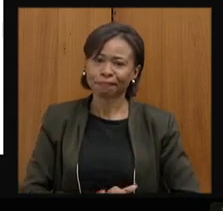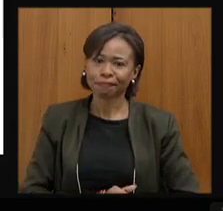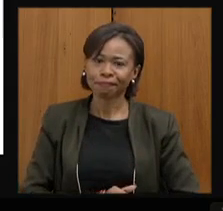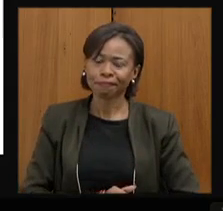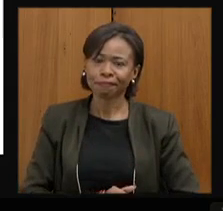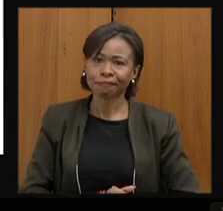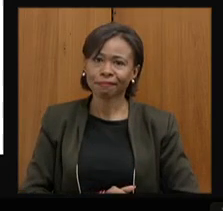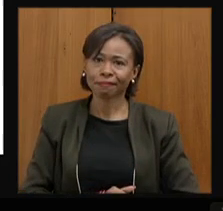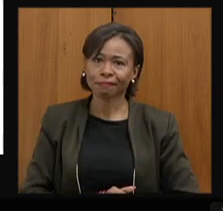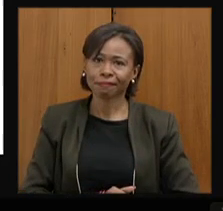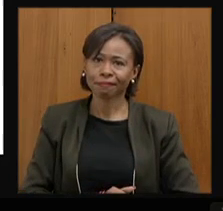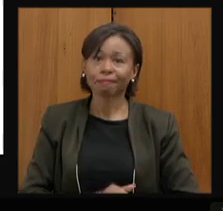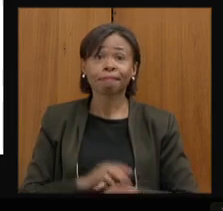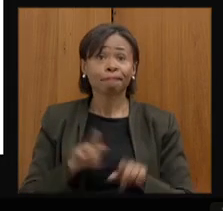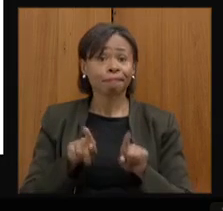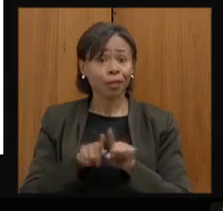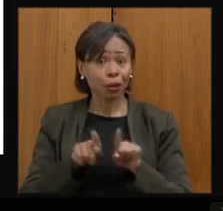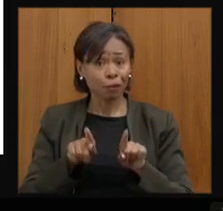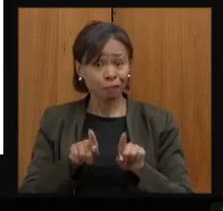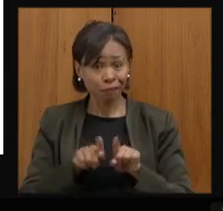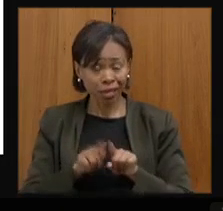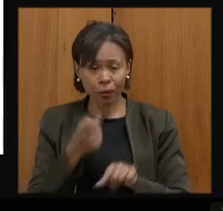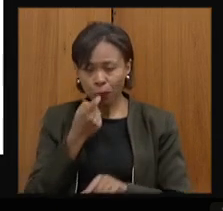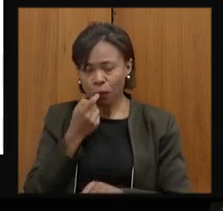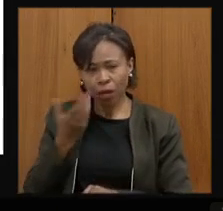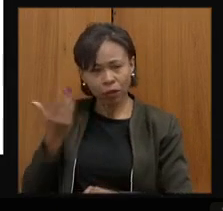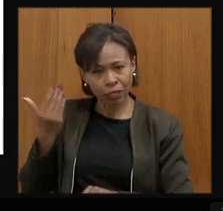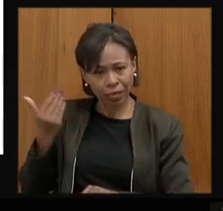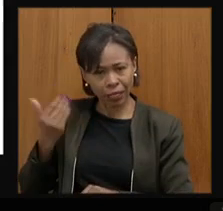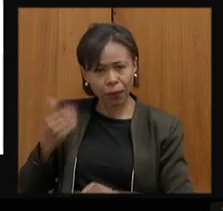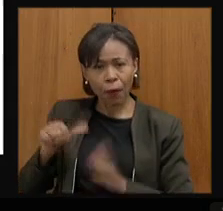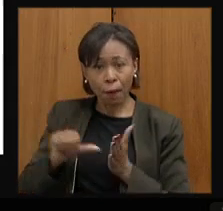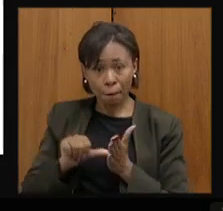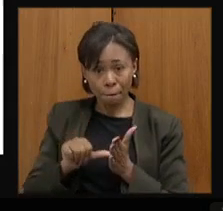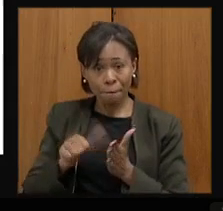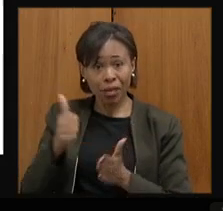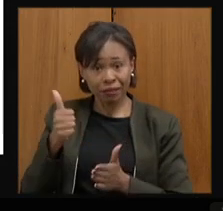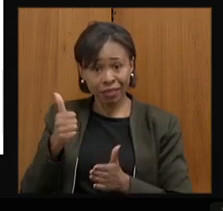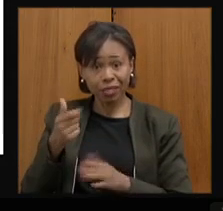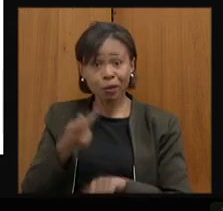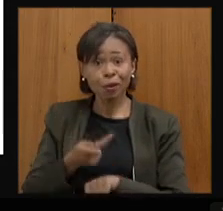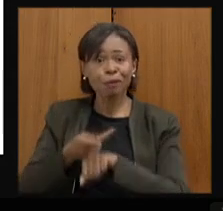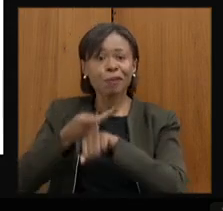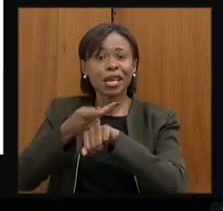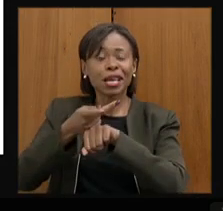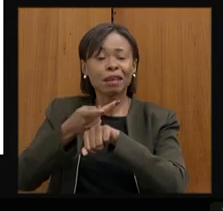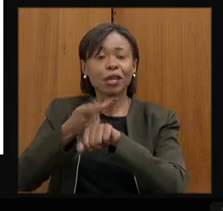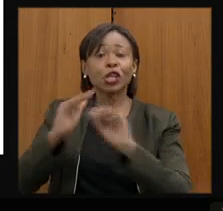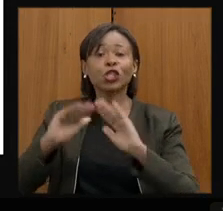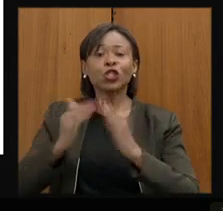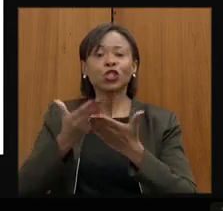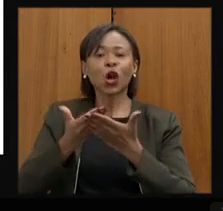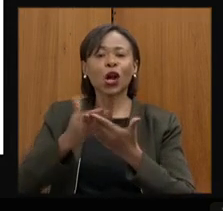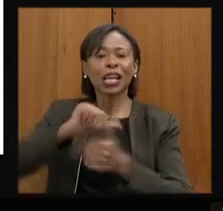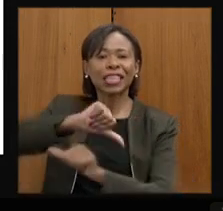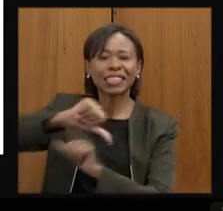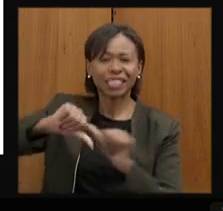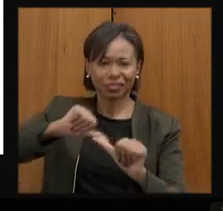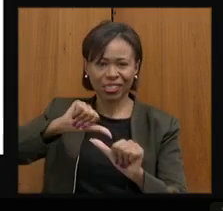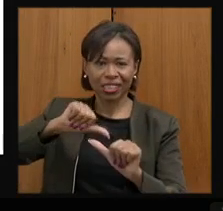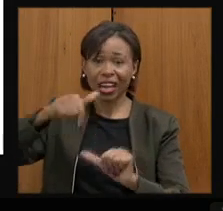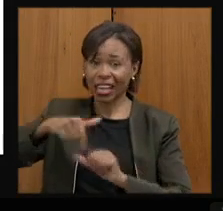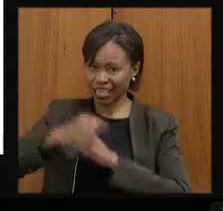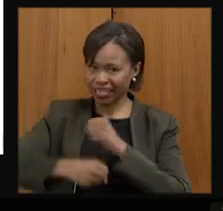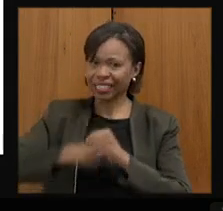Temos anunciado também, foi anunciado recentemente a primeira edição do Prêmio Escola Transformação desse ano, onde reconhecemos